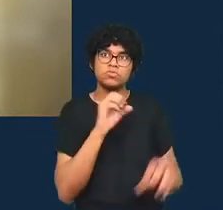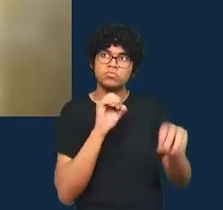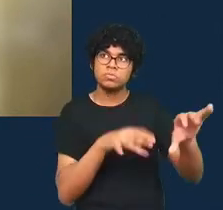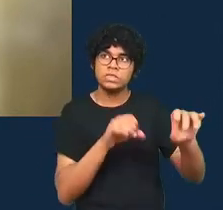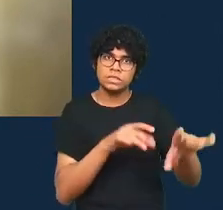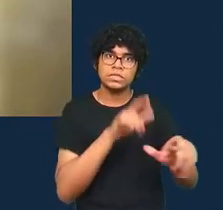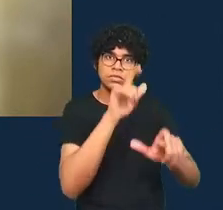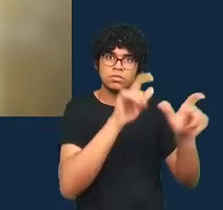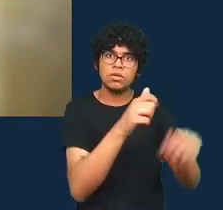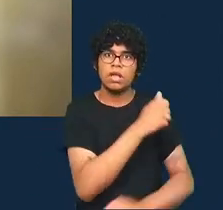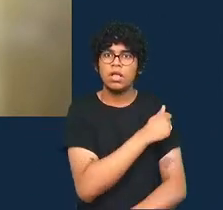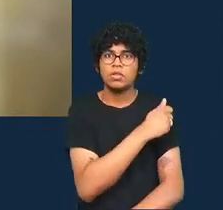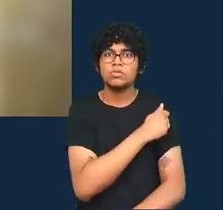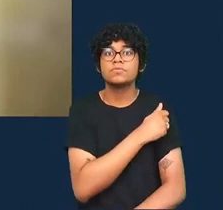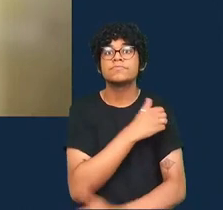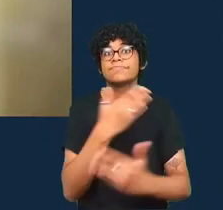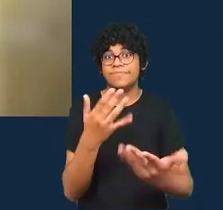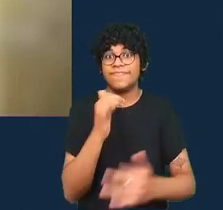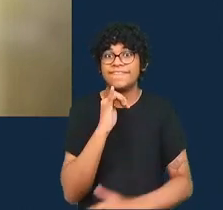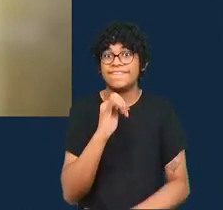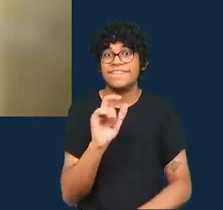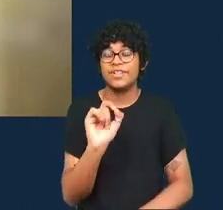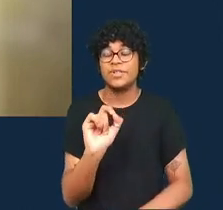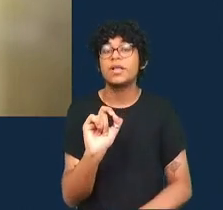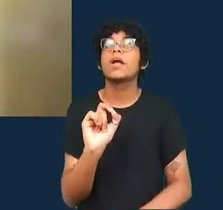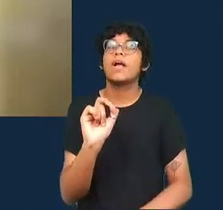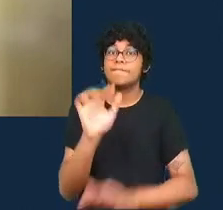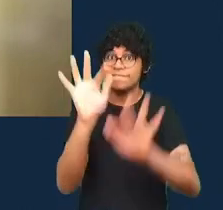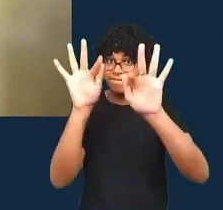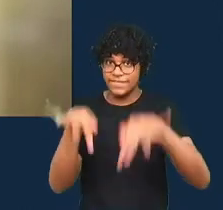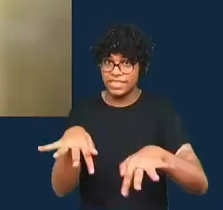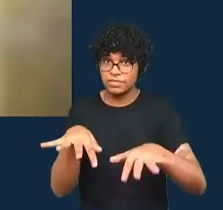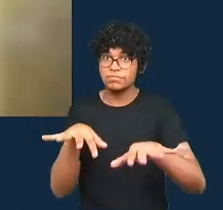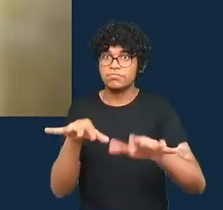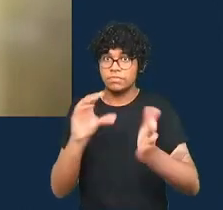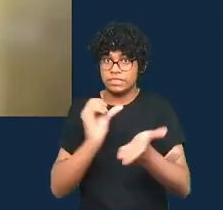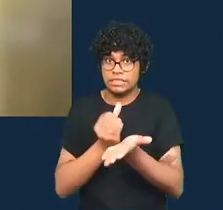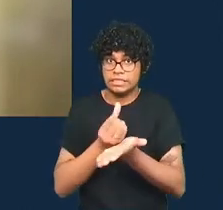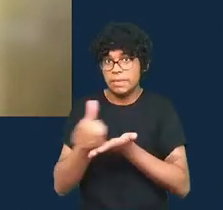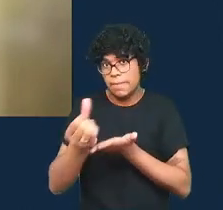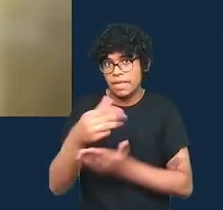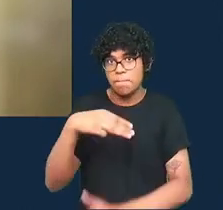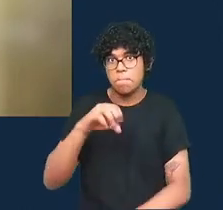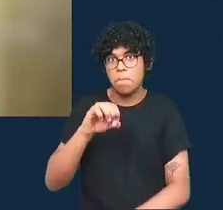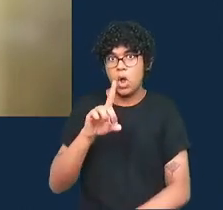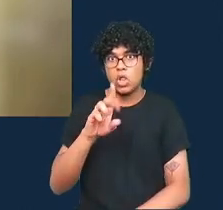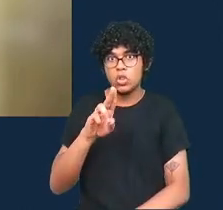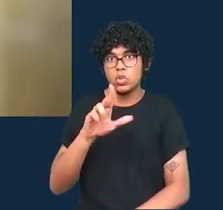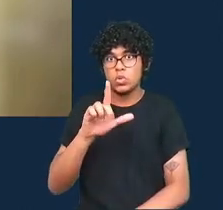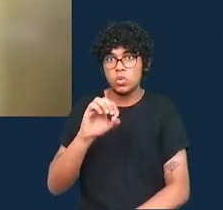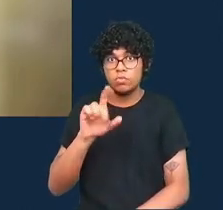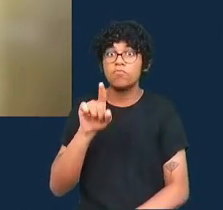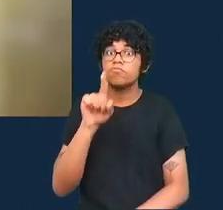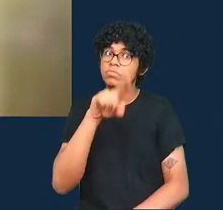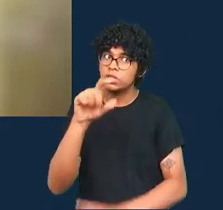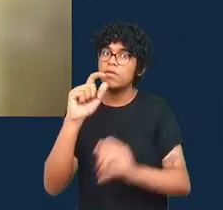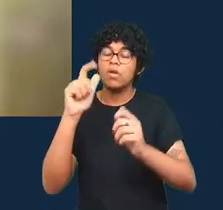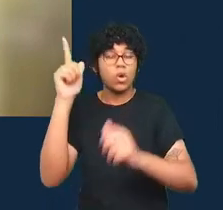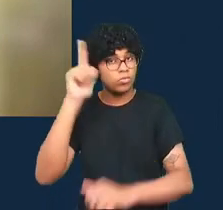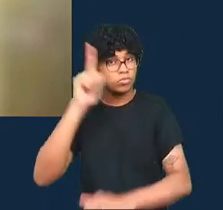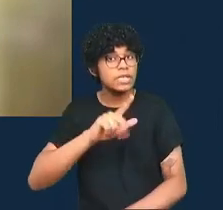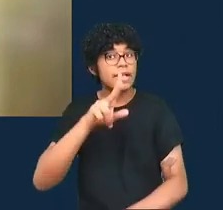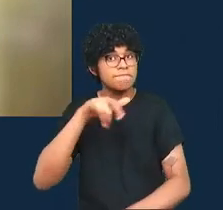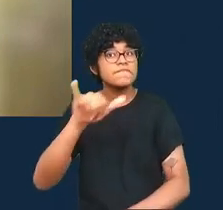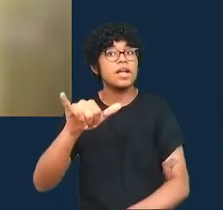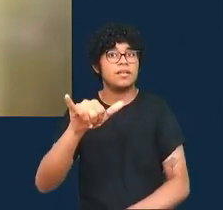módulo vocês conseguirão fazer coisas que consideram fascinantes agora mas não conseguem fazer ainda vocês